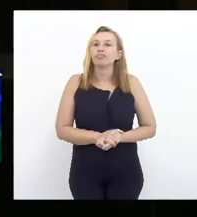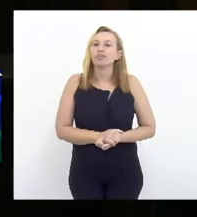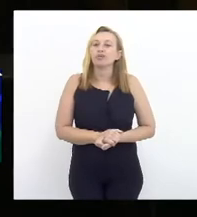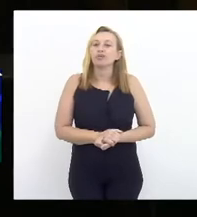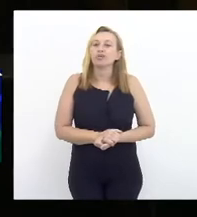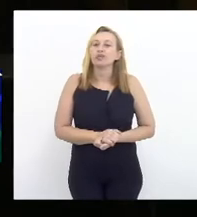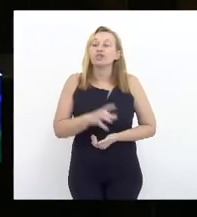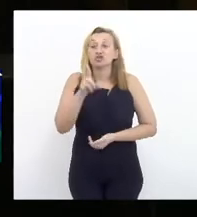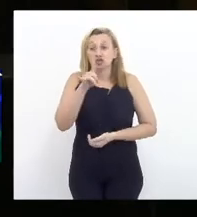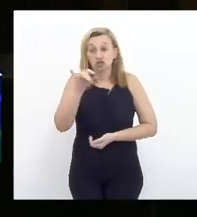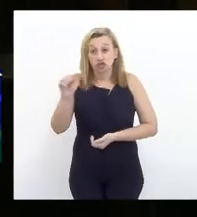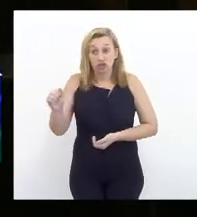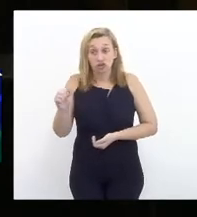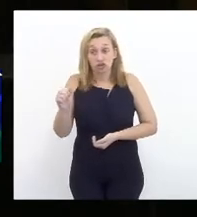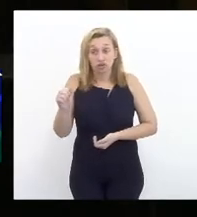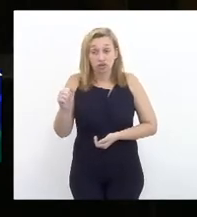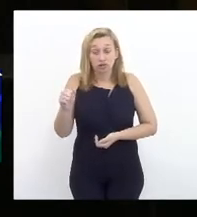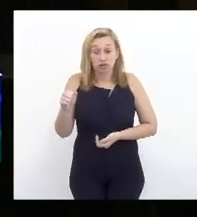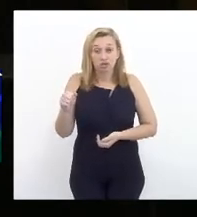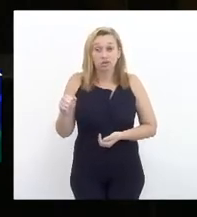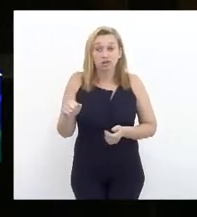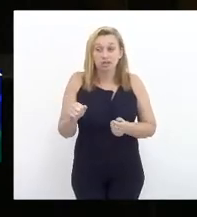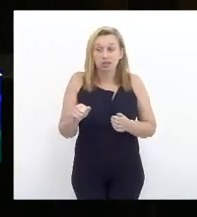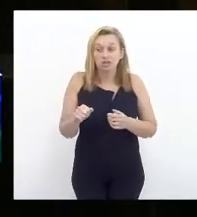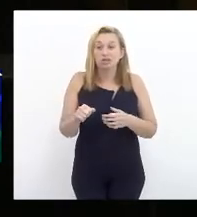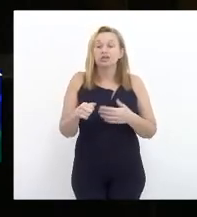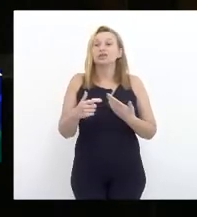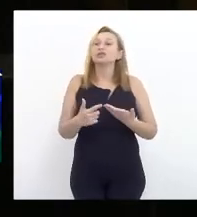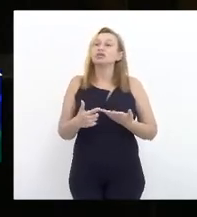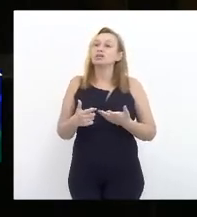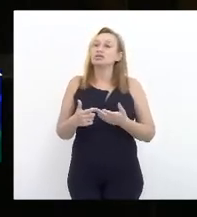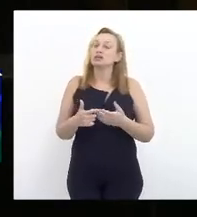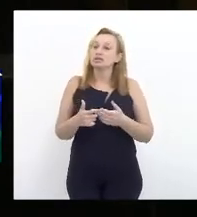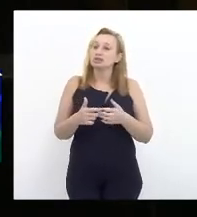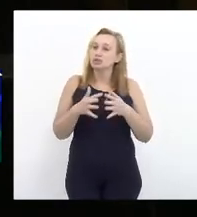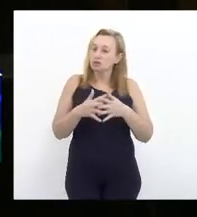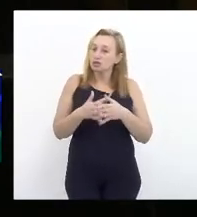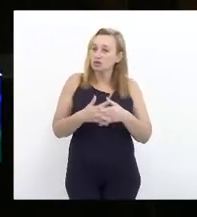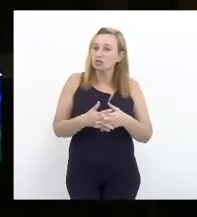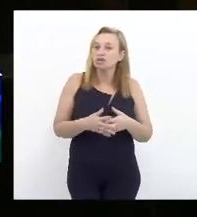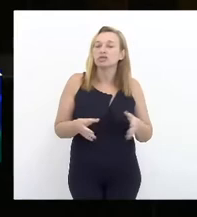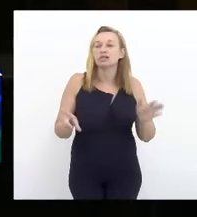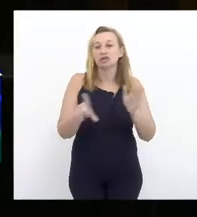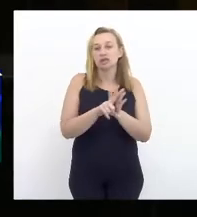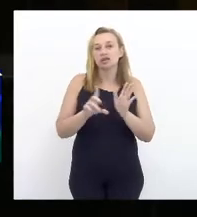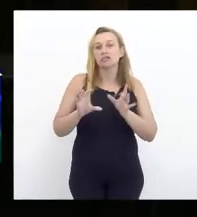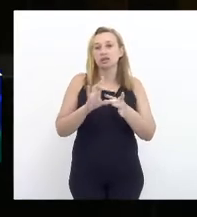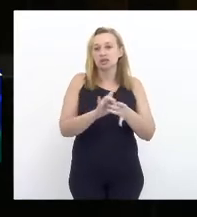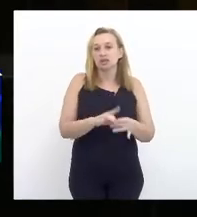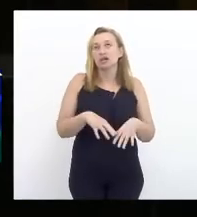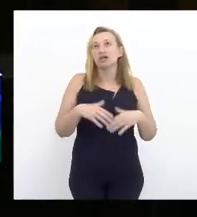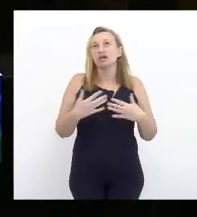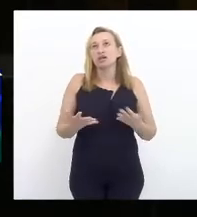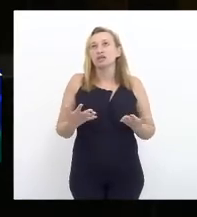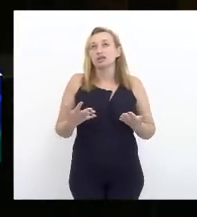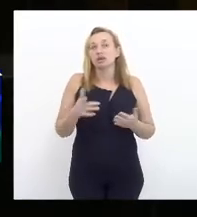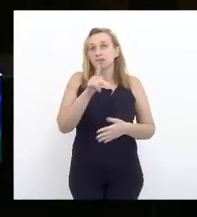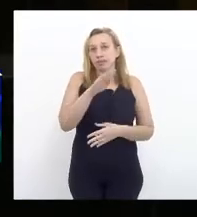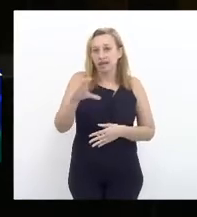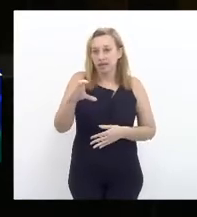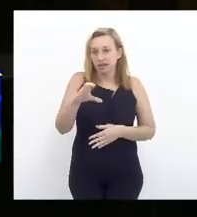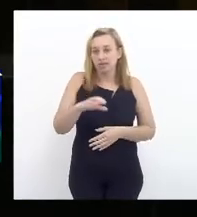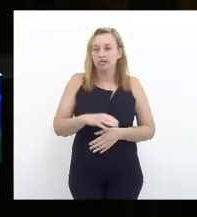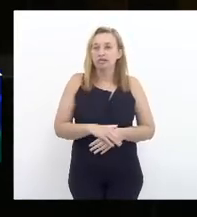dias bastante intensos e, em relação à lei complementar e à PEC,